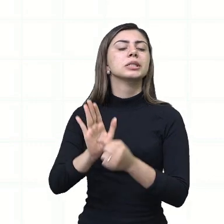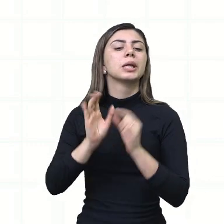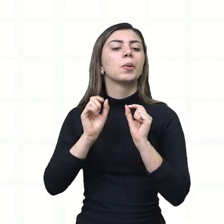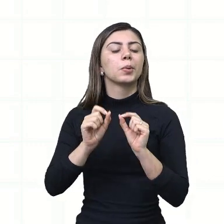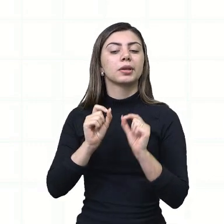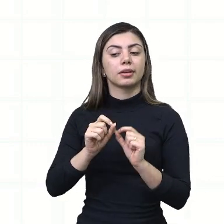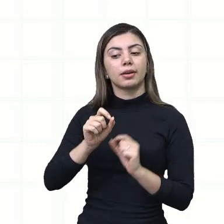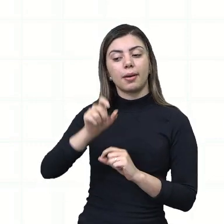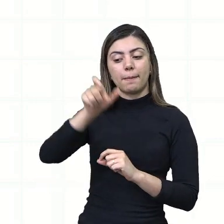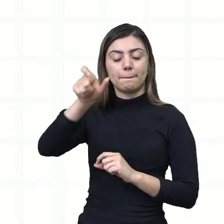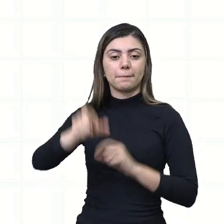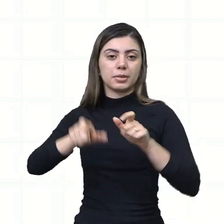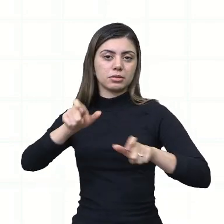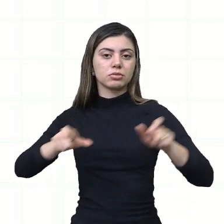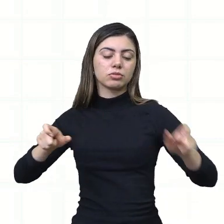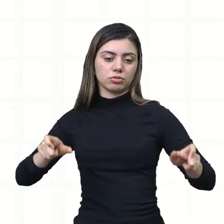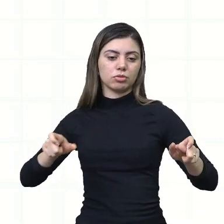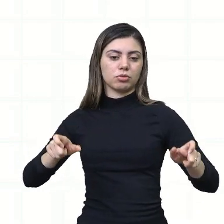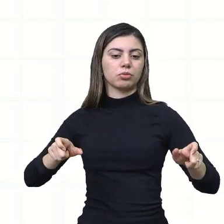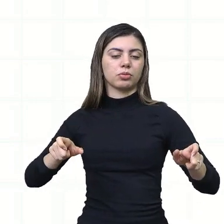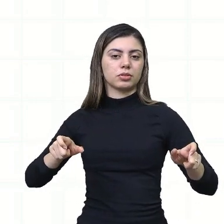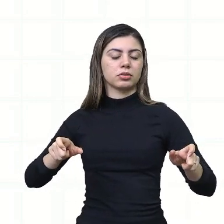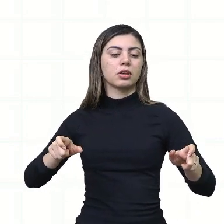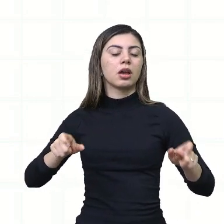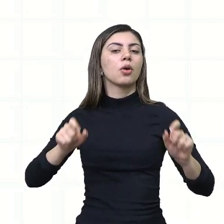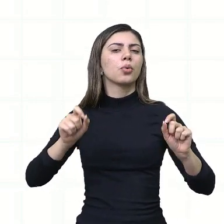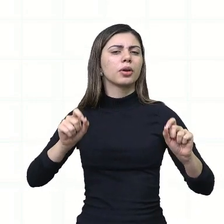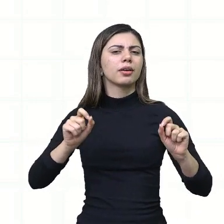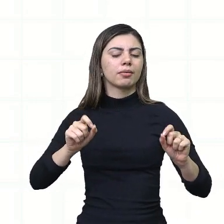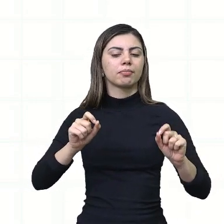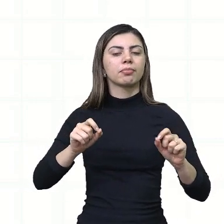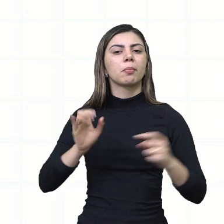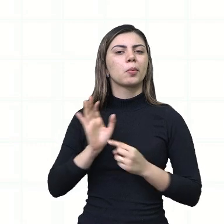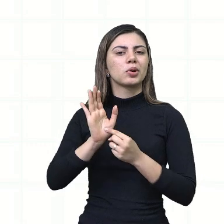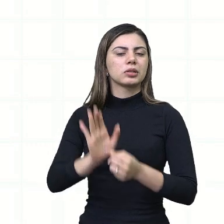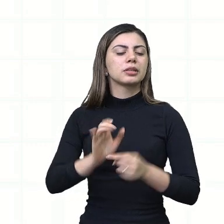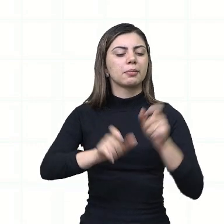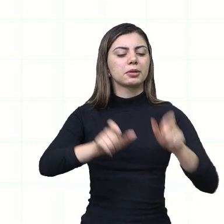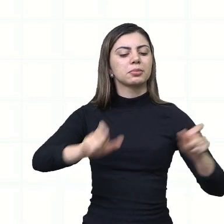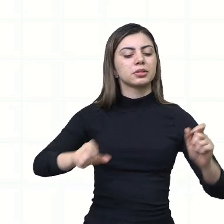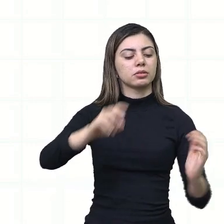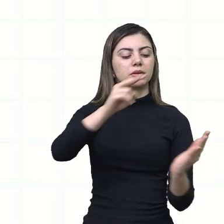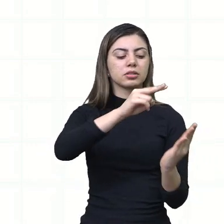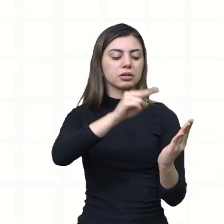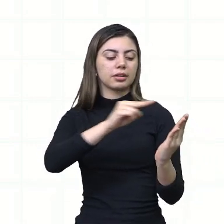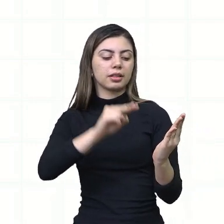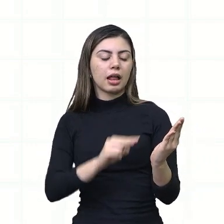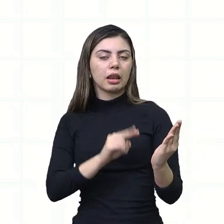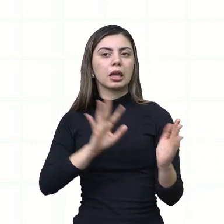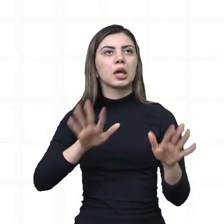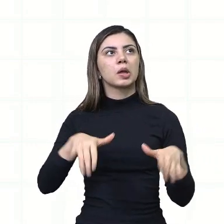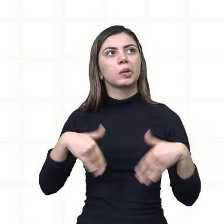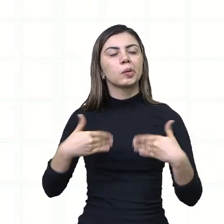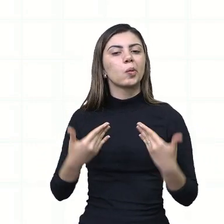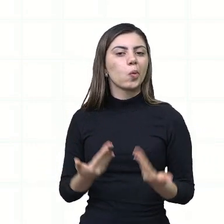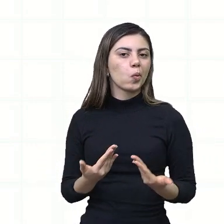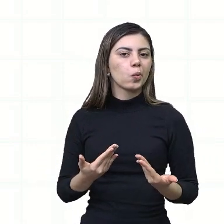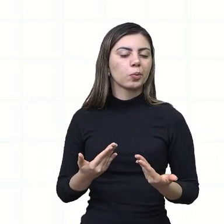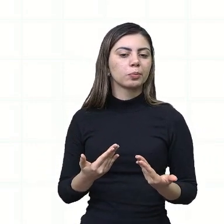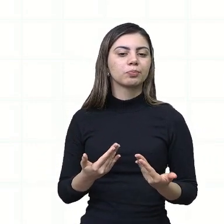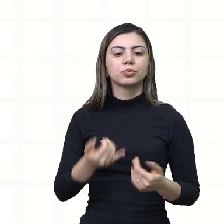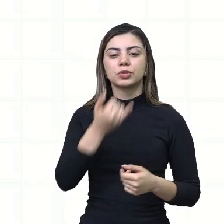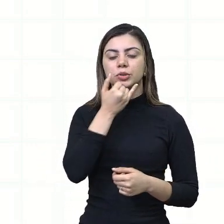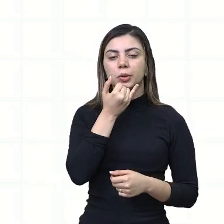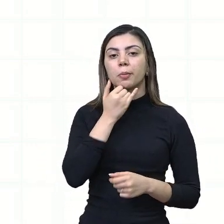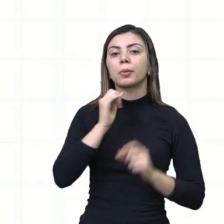emissor. Quem é esse emissor? Quem está lendo, né? Quem está, na verdade, quem está